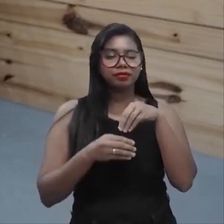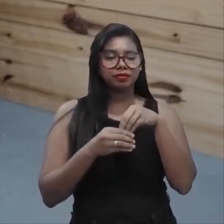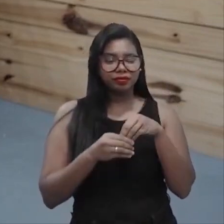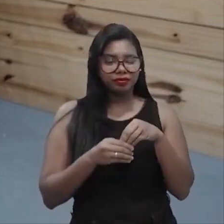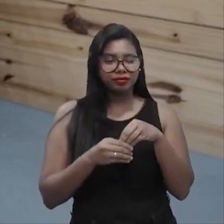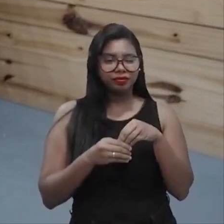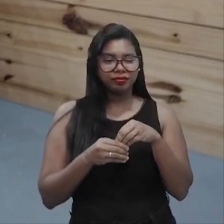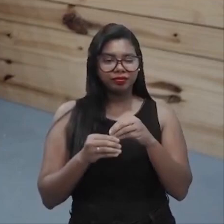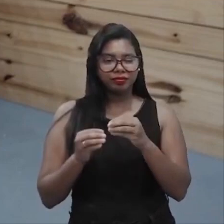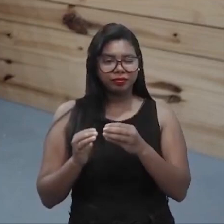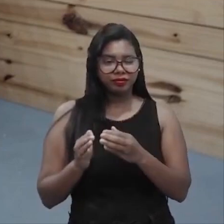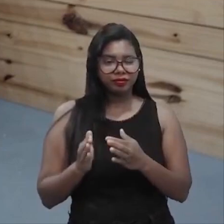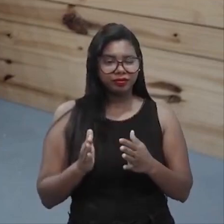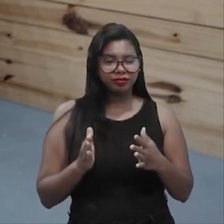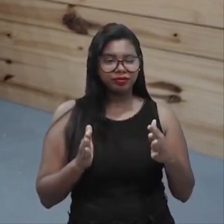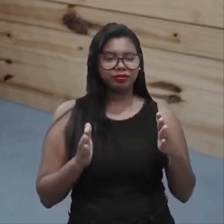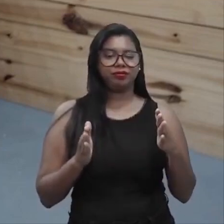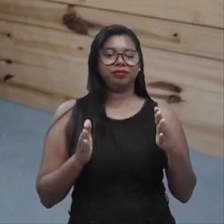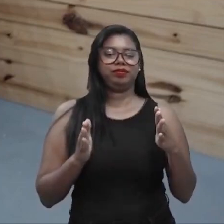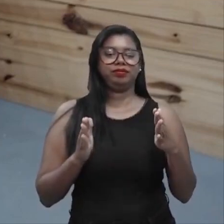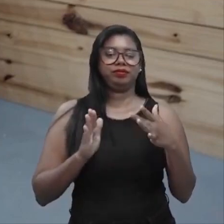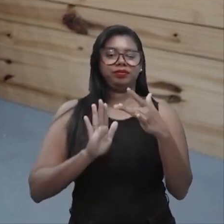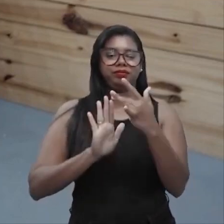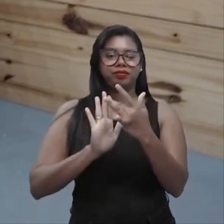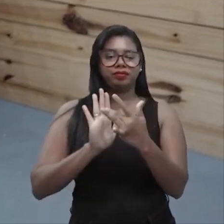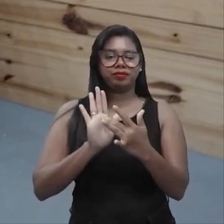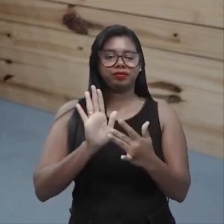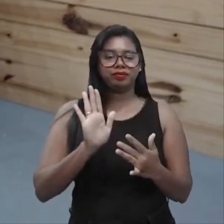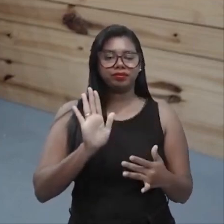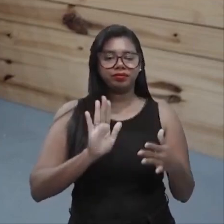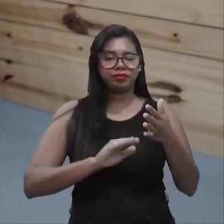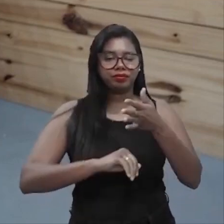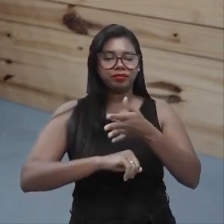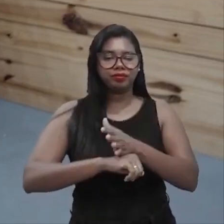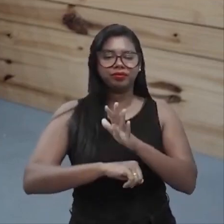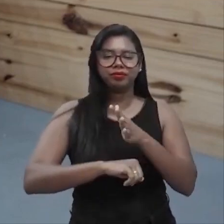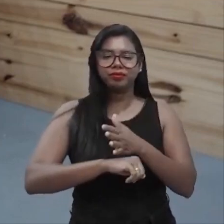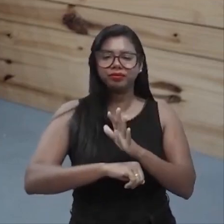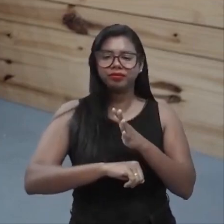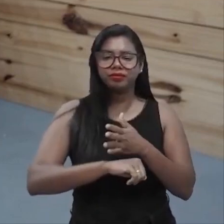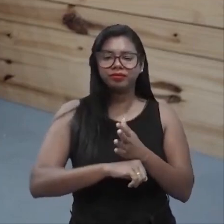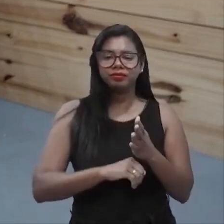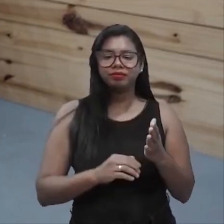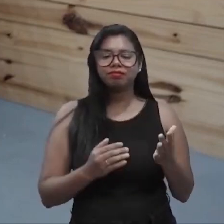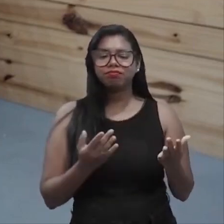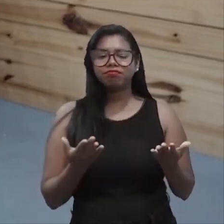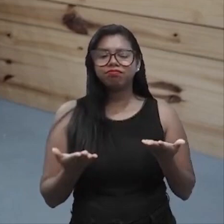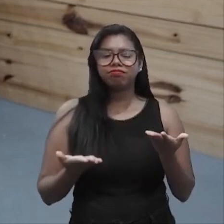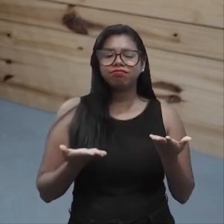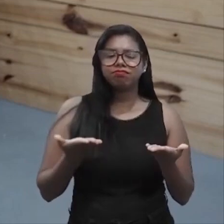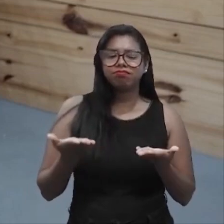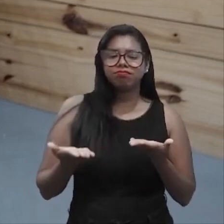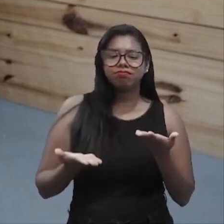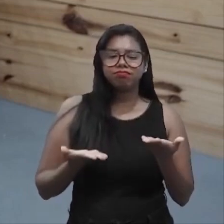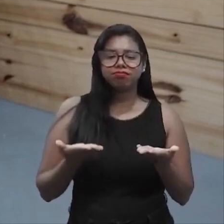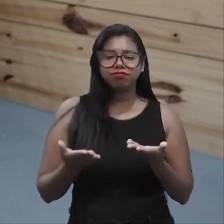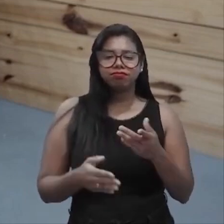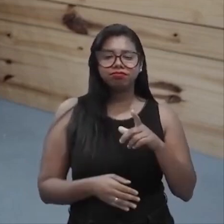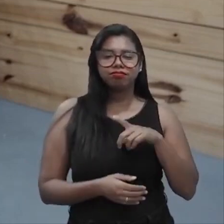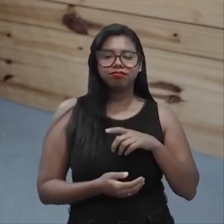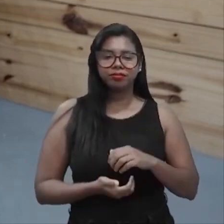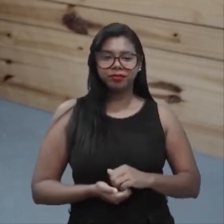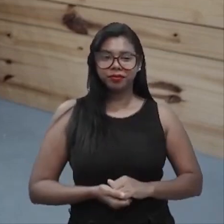qualidade com o treinamento? Qual é essa relação que existe?